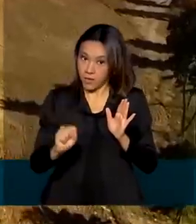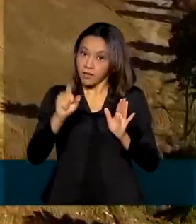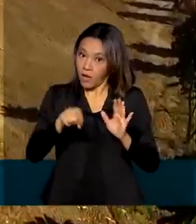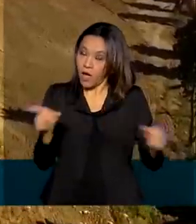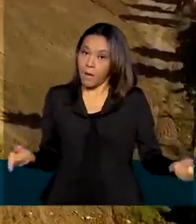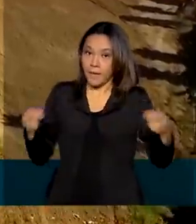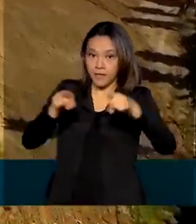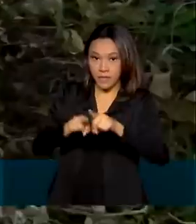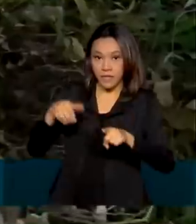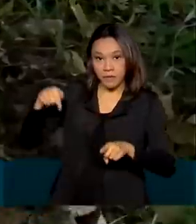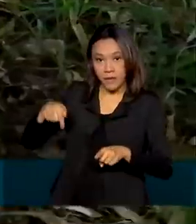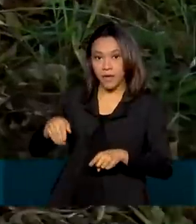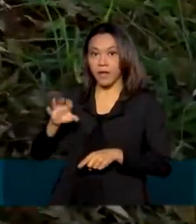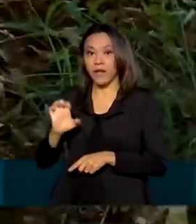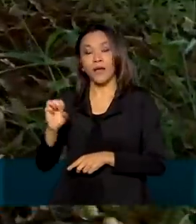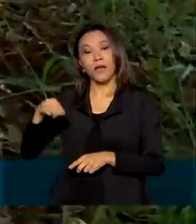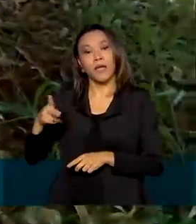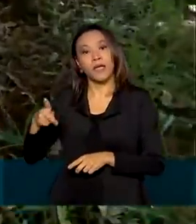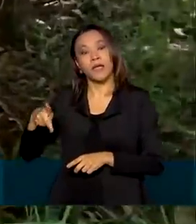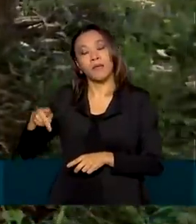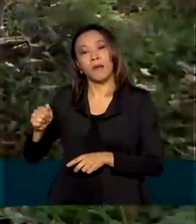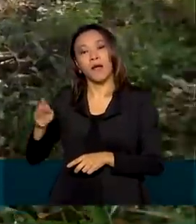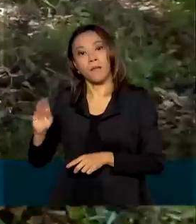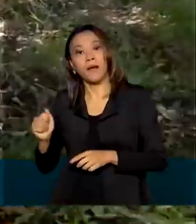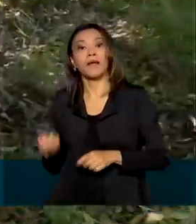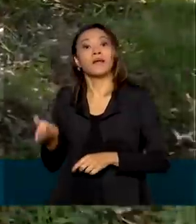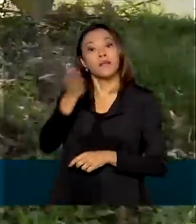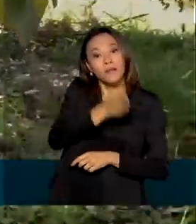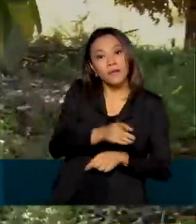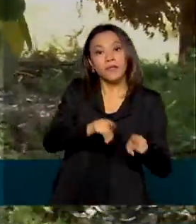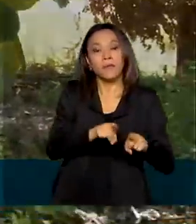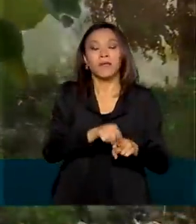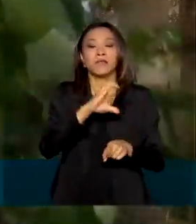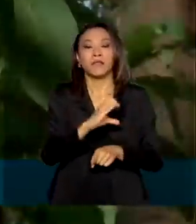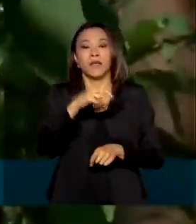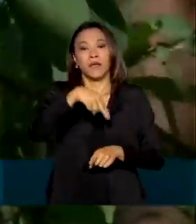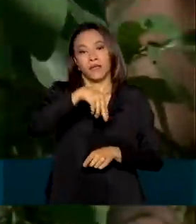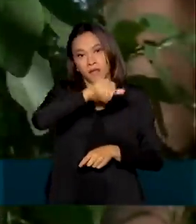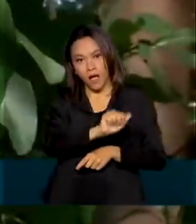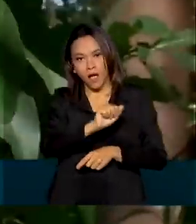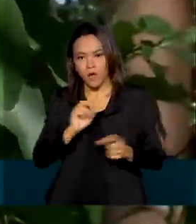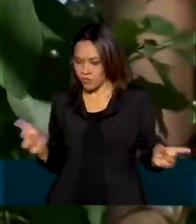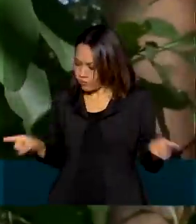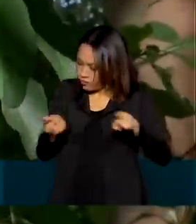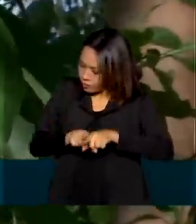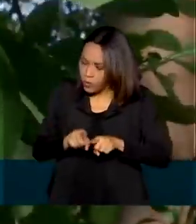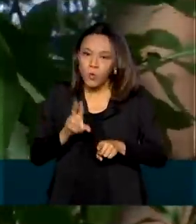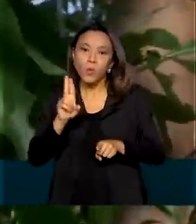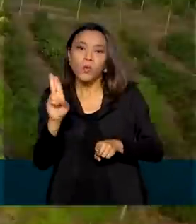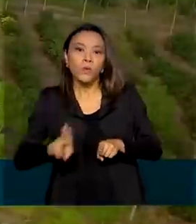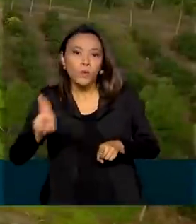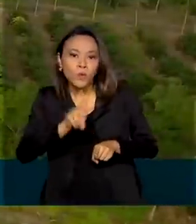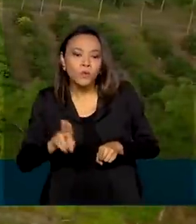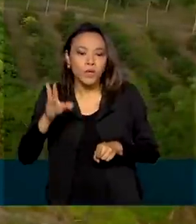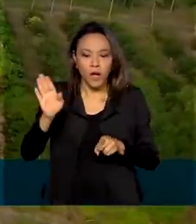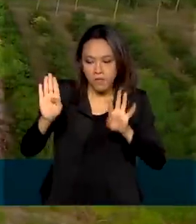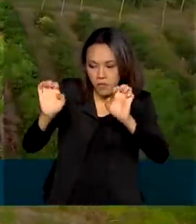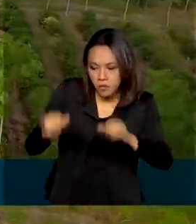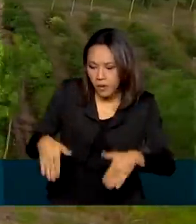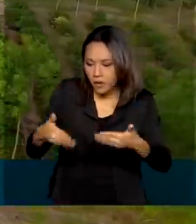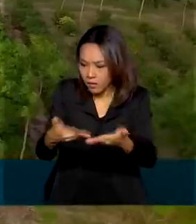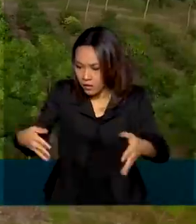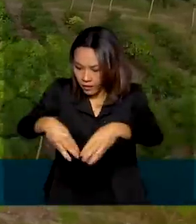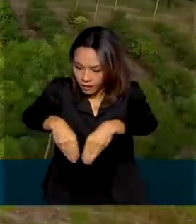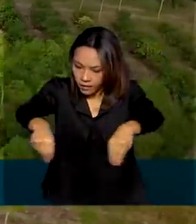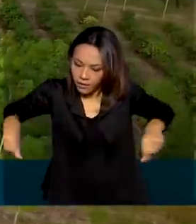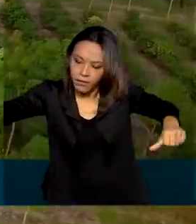Embrapa e a CNA, Confederação da Agricultura e Pecuária do Brasil, para planejar o uso econômico e sustentável em propriedades